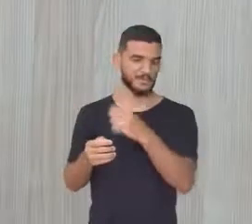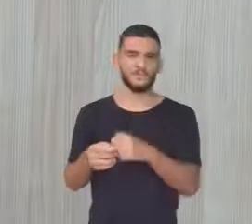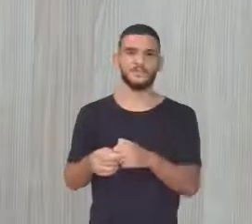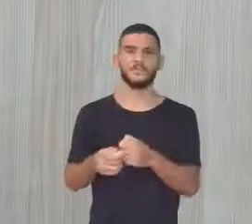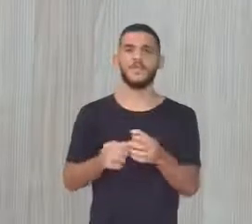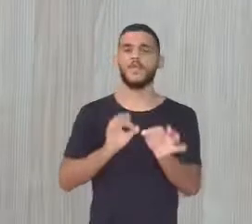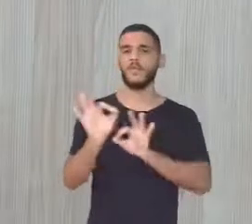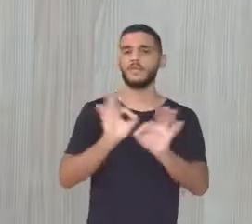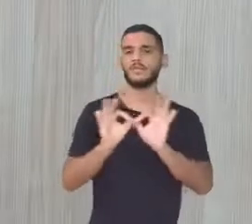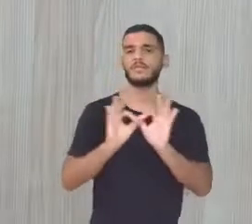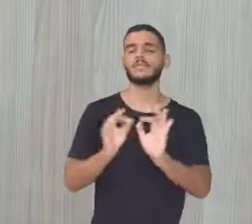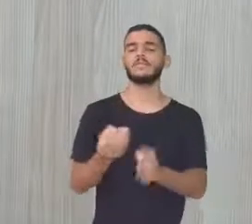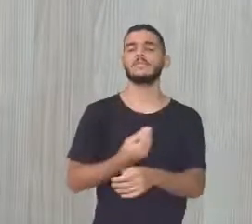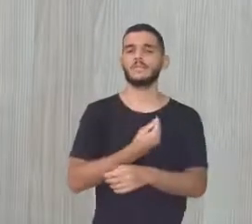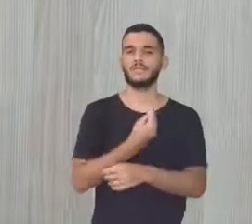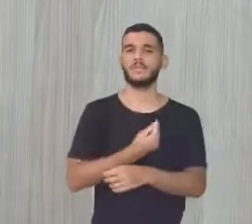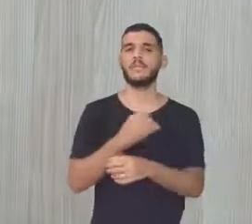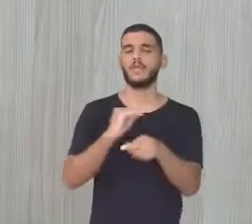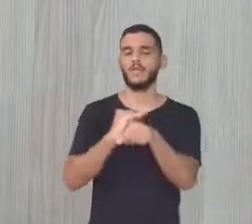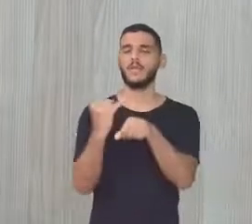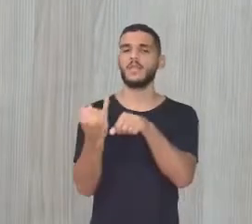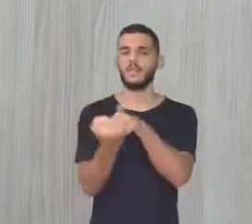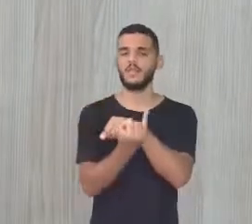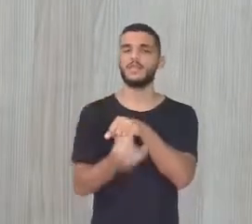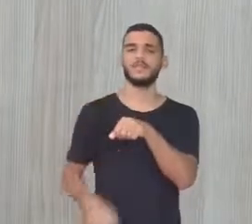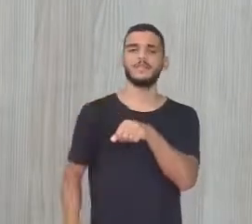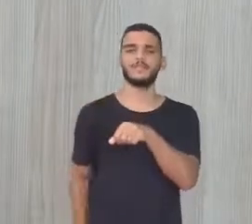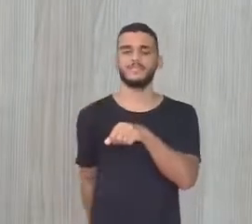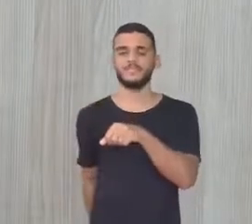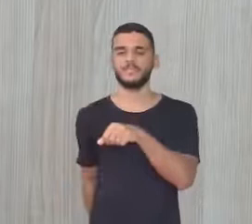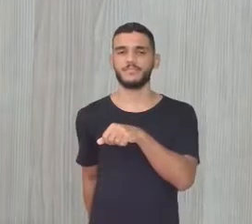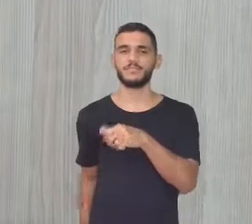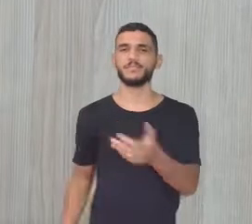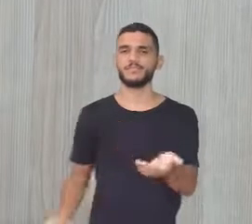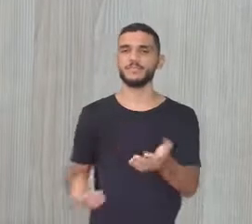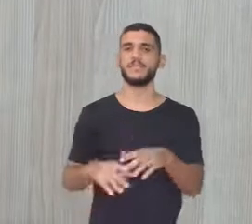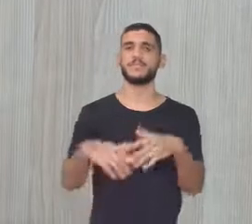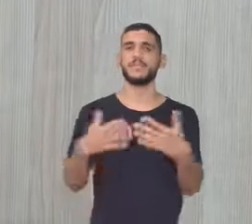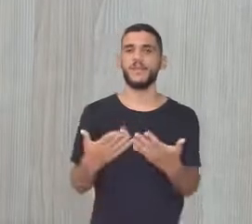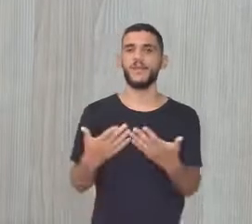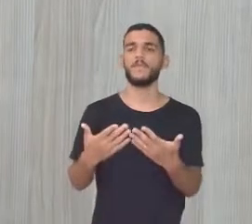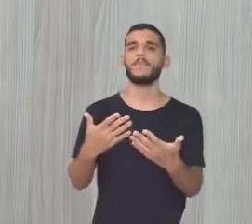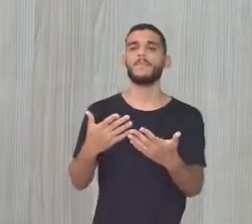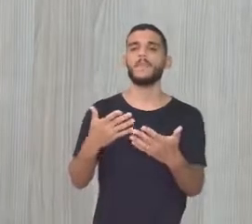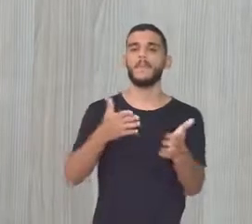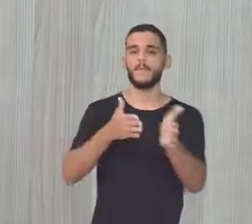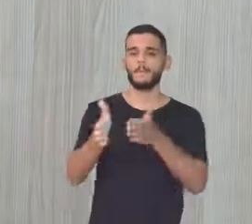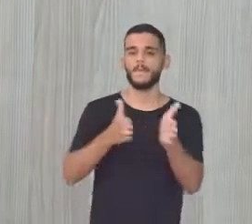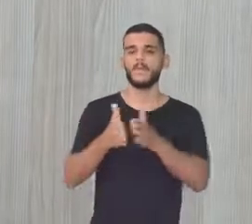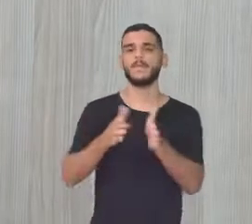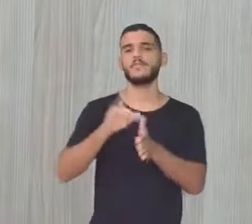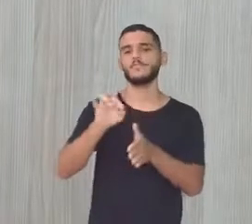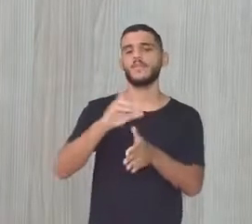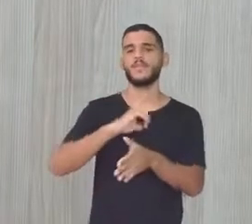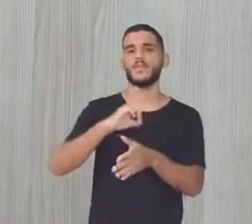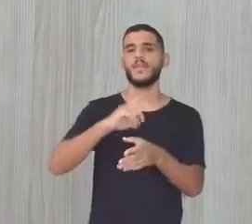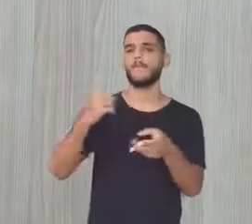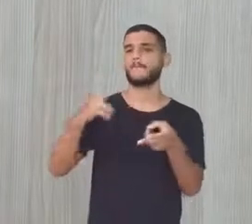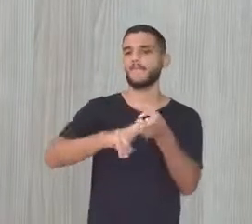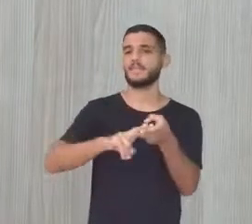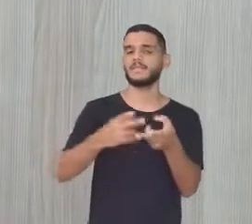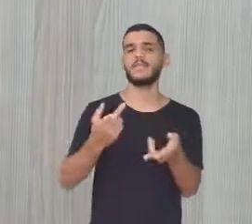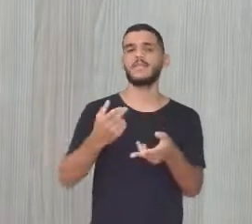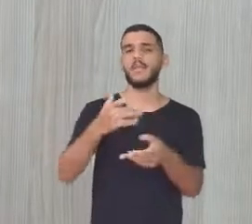Moradia mesmo da ilha Porque a ilha foi Um período só Presídio E tudo mais Mas no processo Que